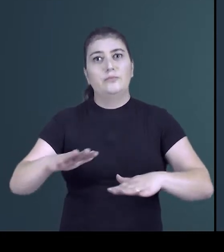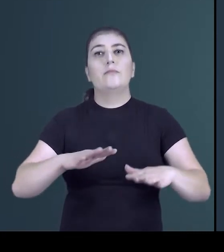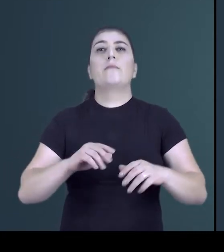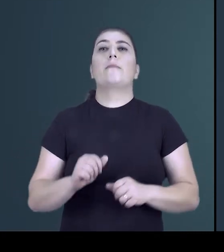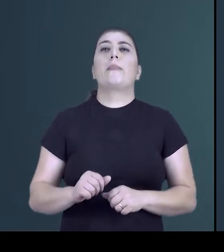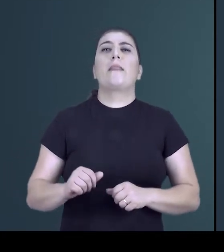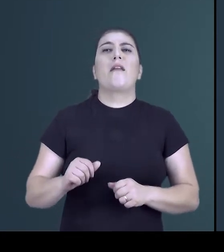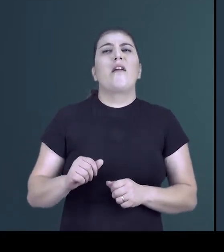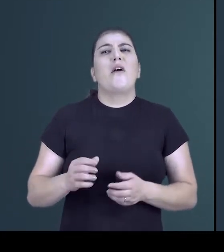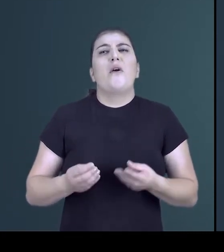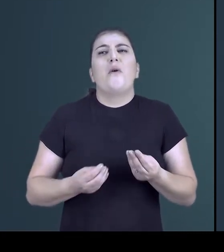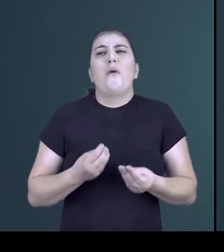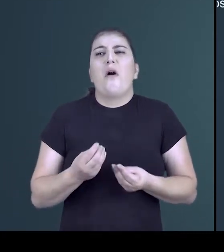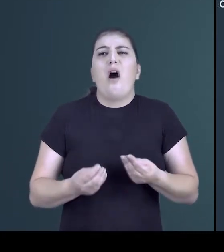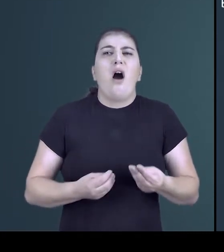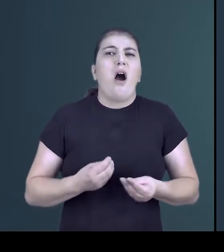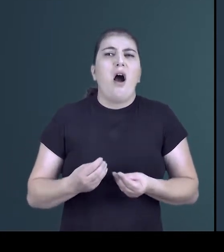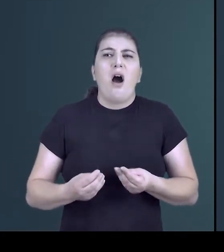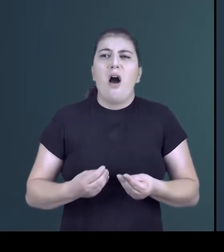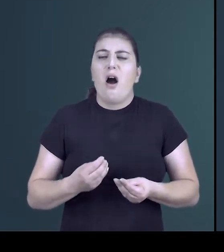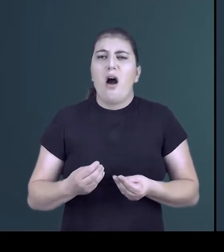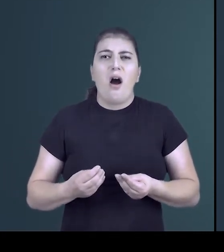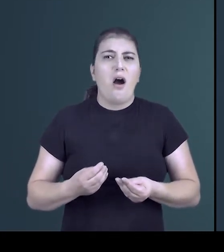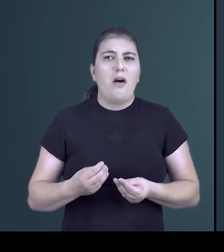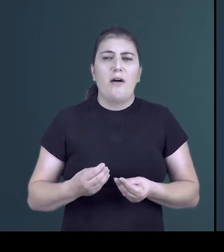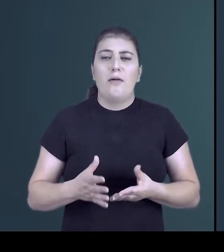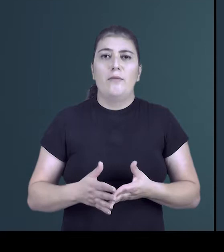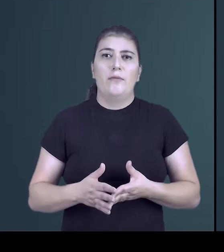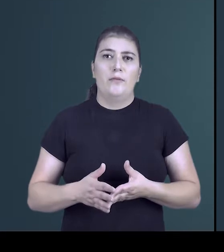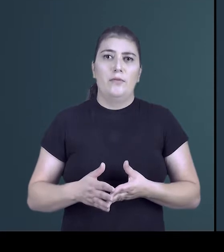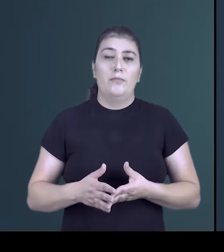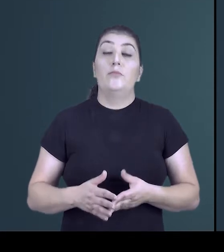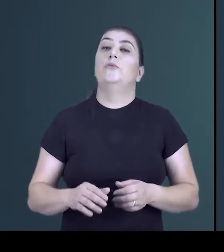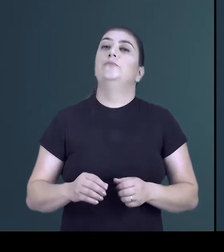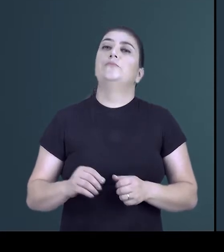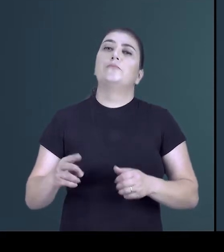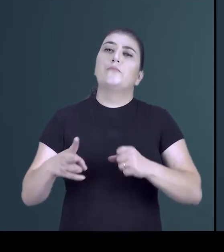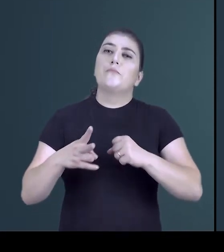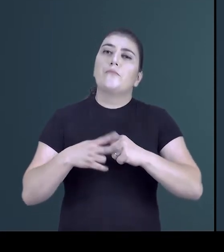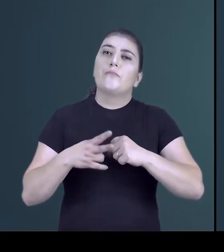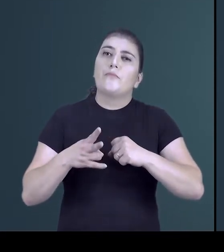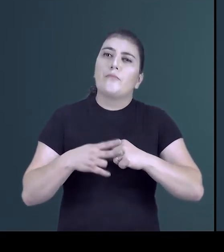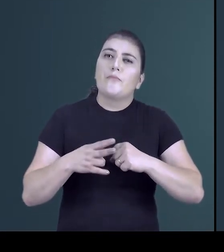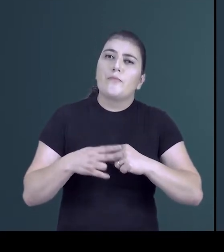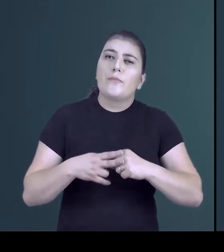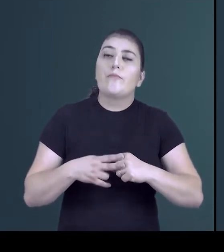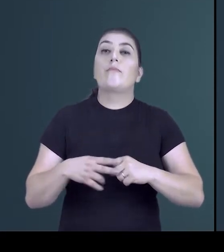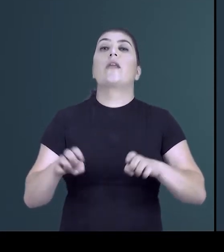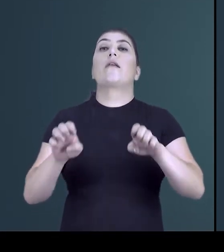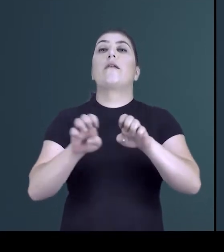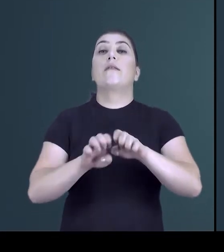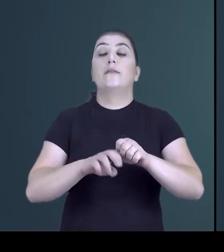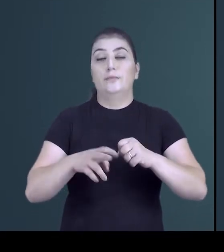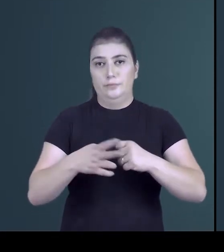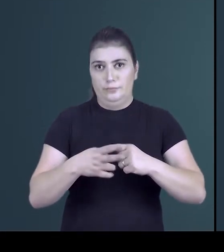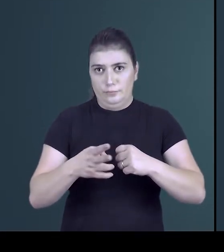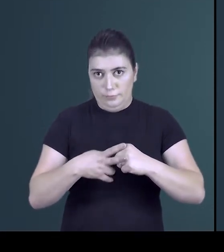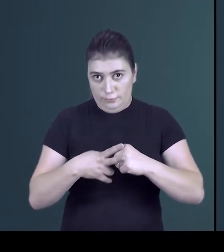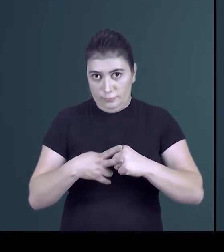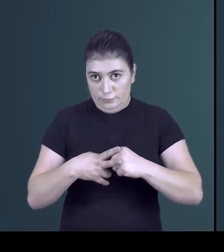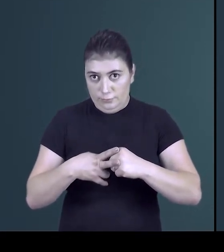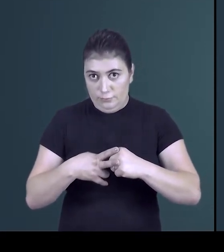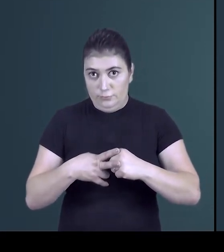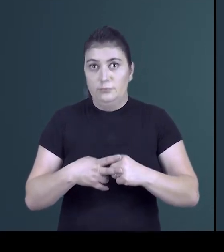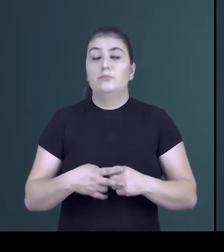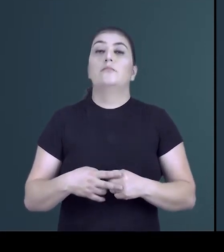De que forma? Vamos pensar que o elemento mais importante agora na regência verbal é a estrutura dos verbos. A